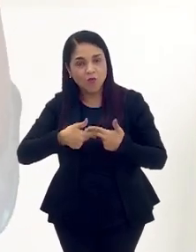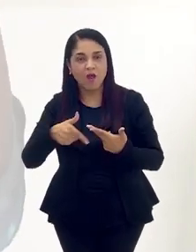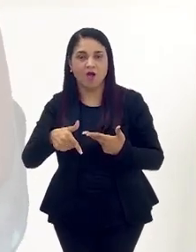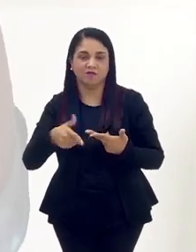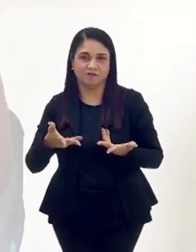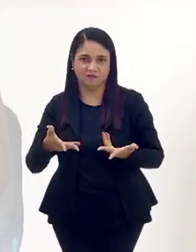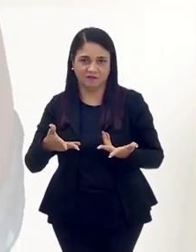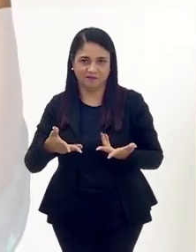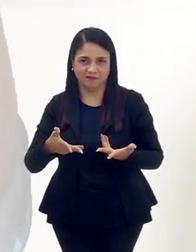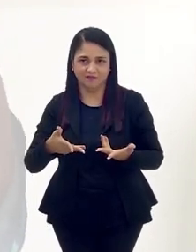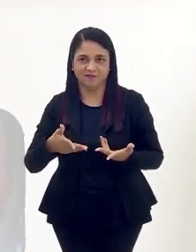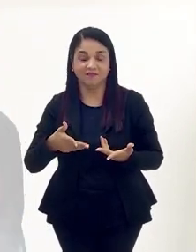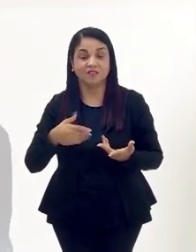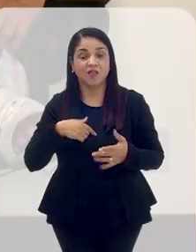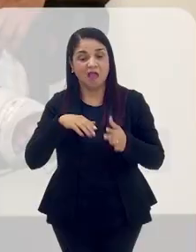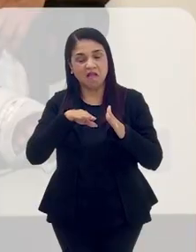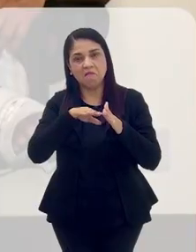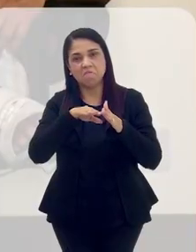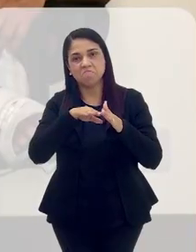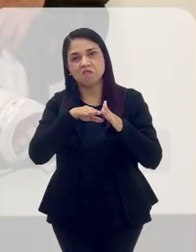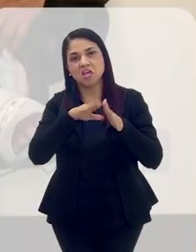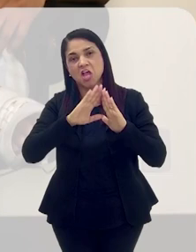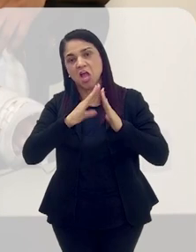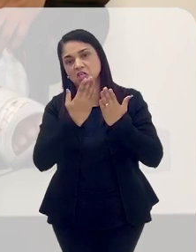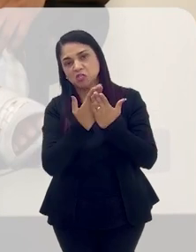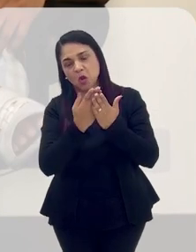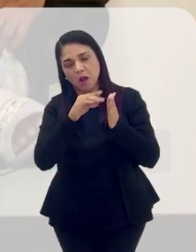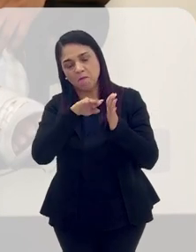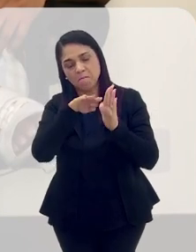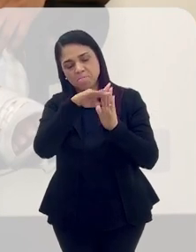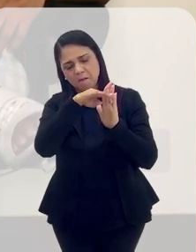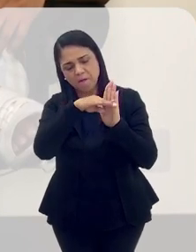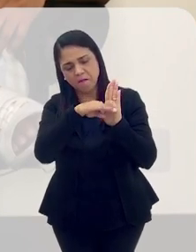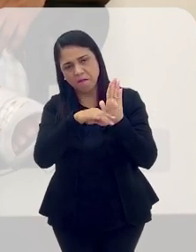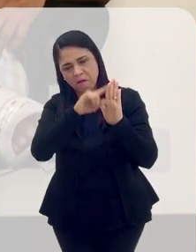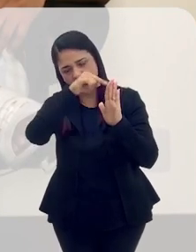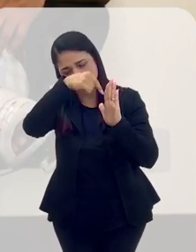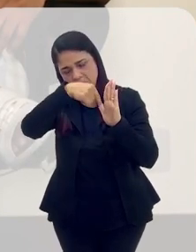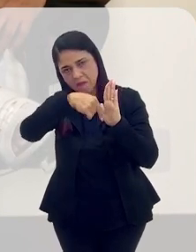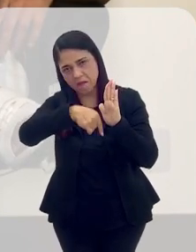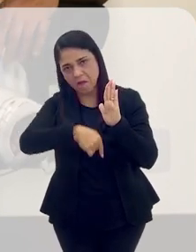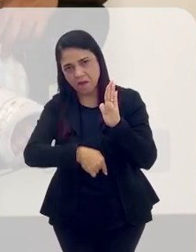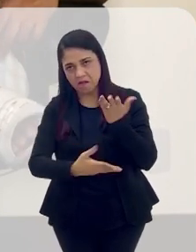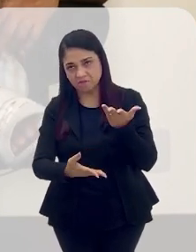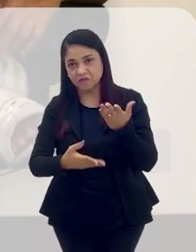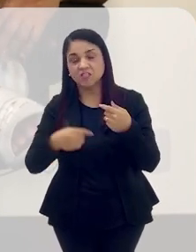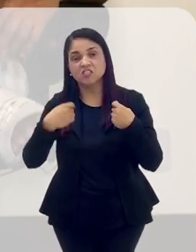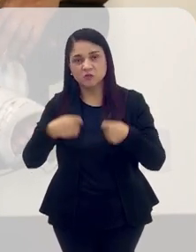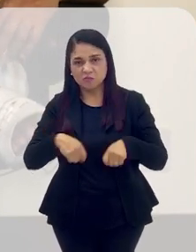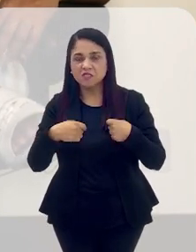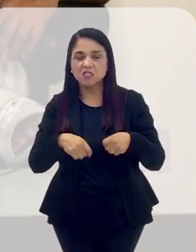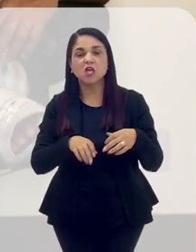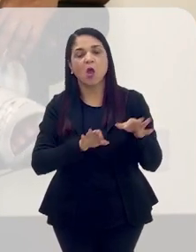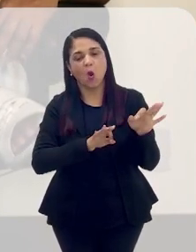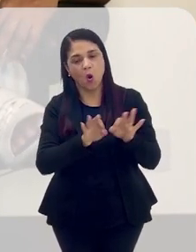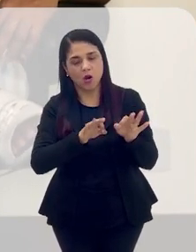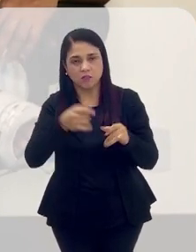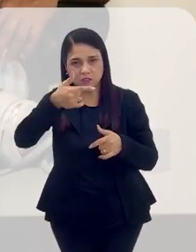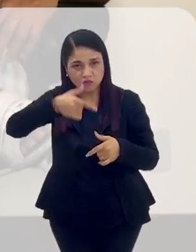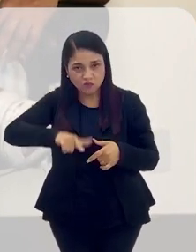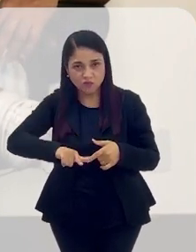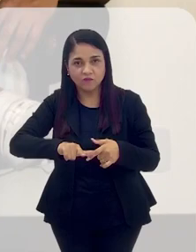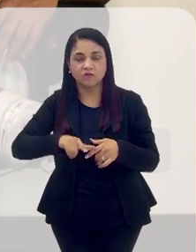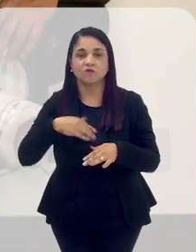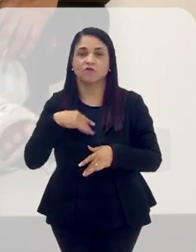que a escola foi descendo, descendo, descendo. sei nem mais em que grupo ela está, né? Nós precisamos, literalmente, de um freio de arrumação aí.